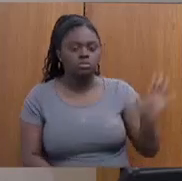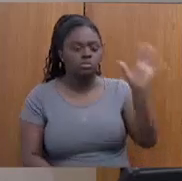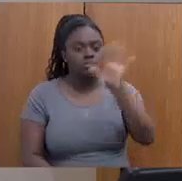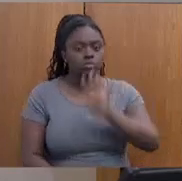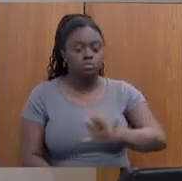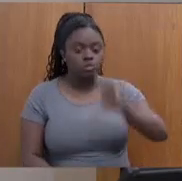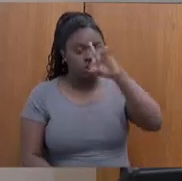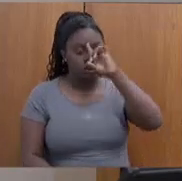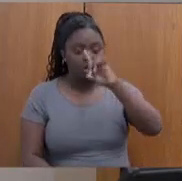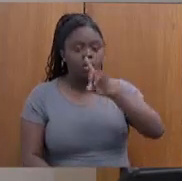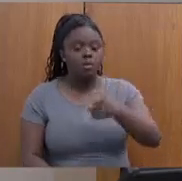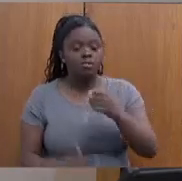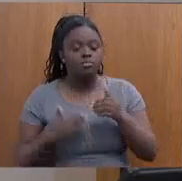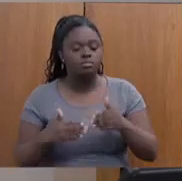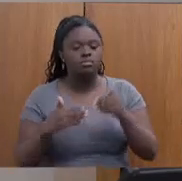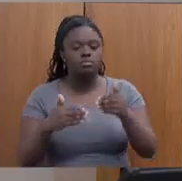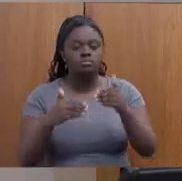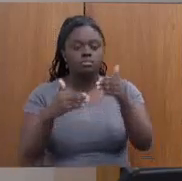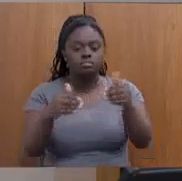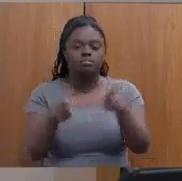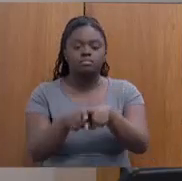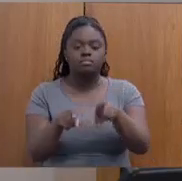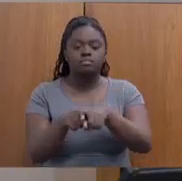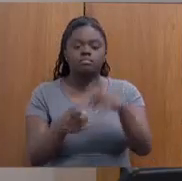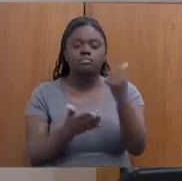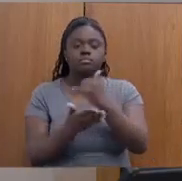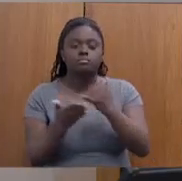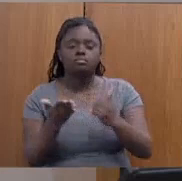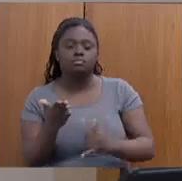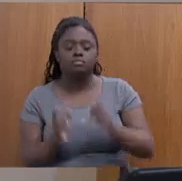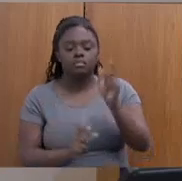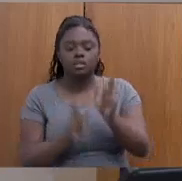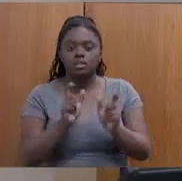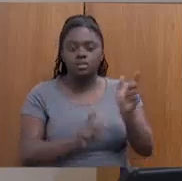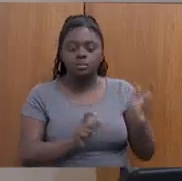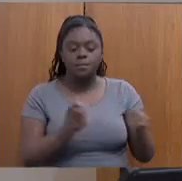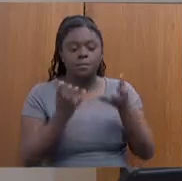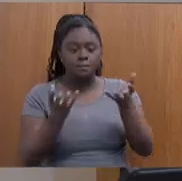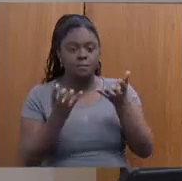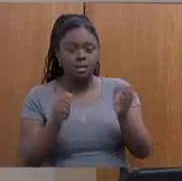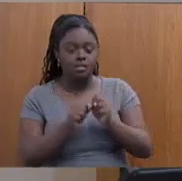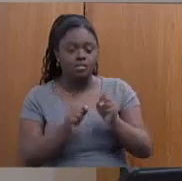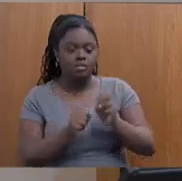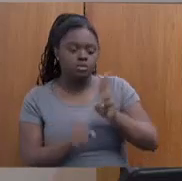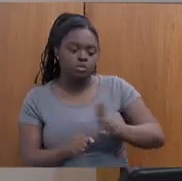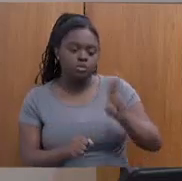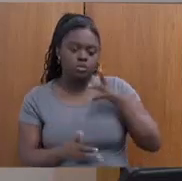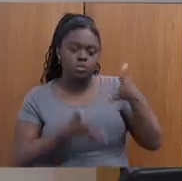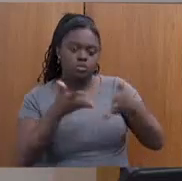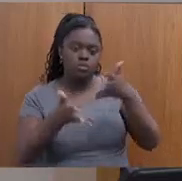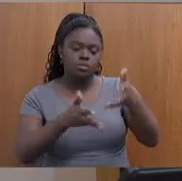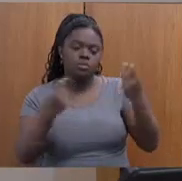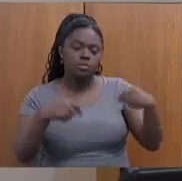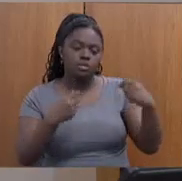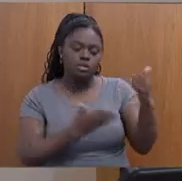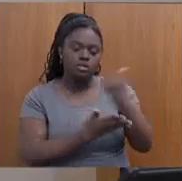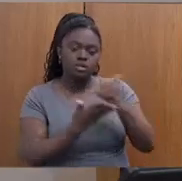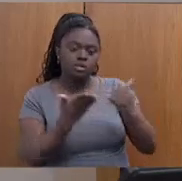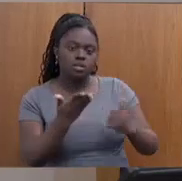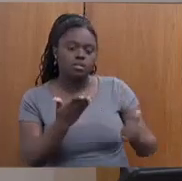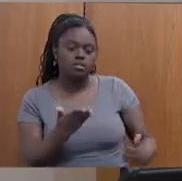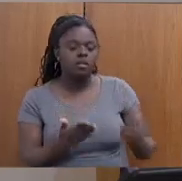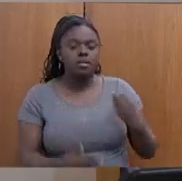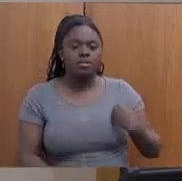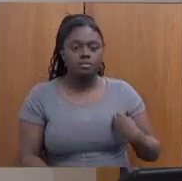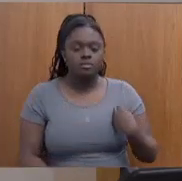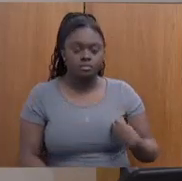interpelação seguirá a ordem de inscrição. Os parlamentares que desejam fazer o uso da palavra devem se inscrever pessoalmente junto